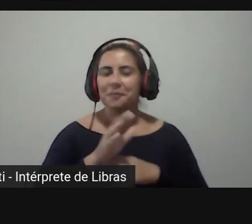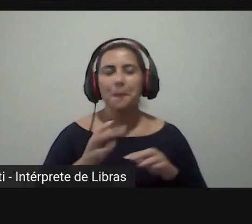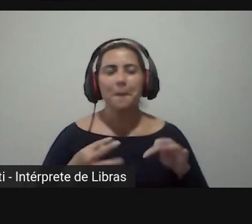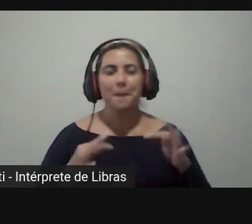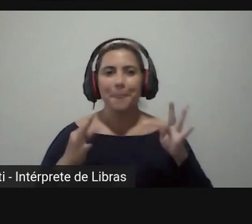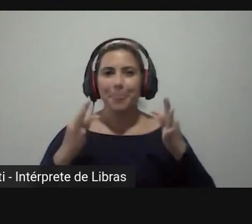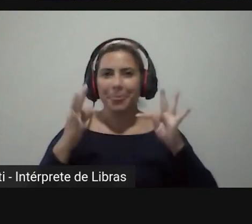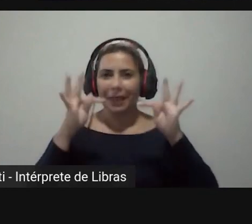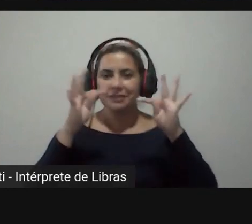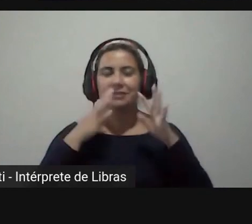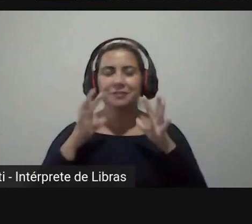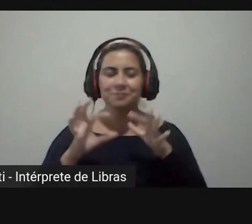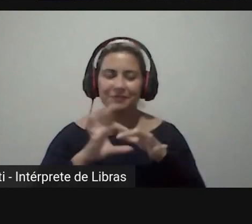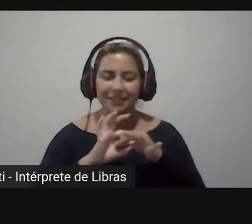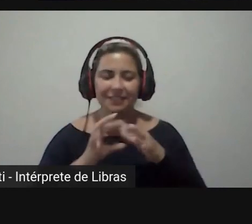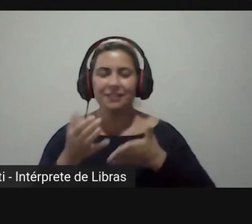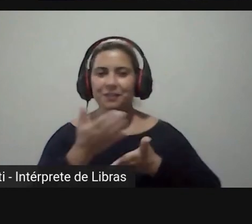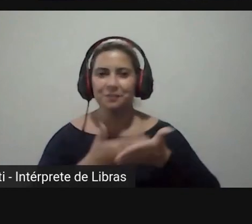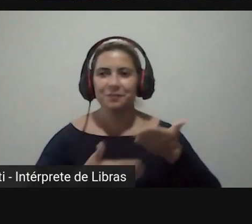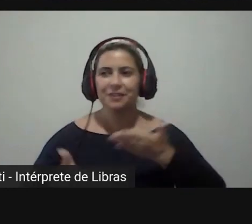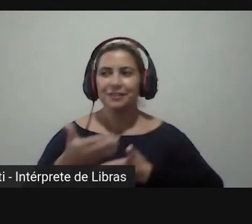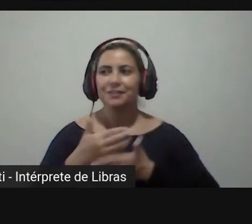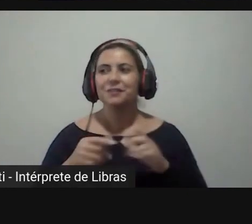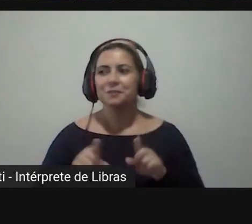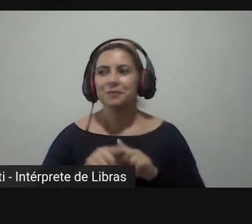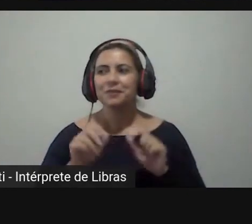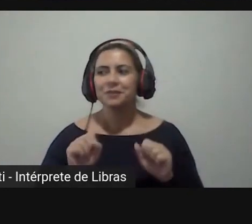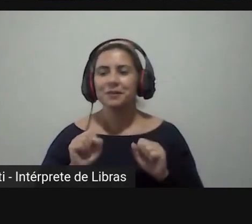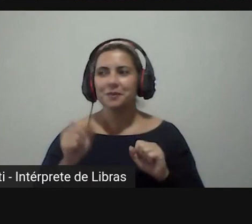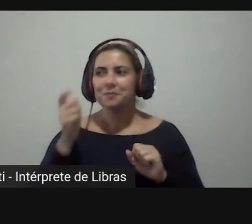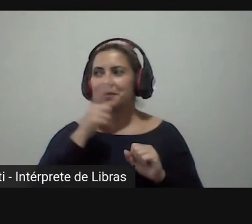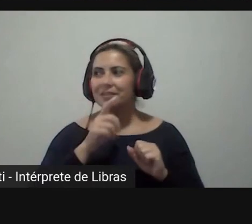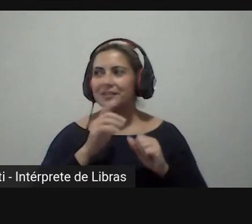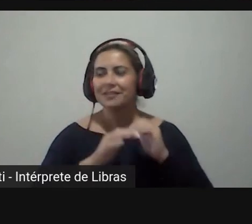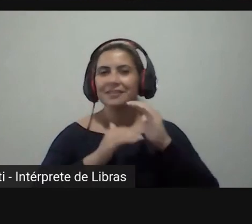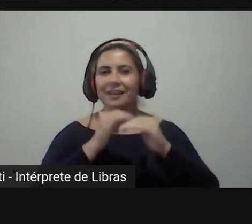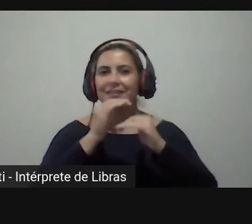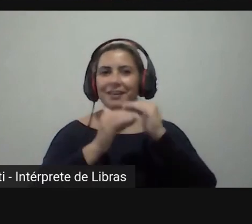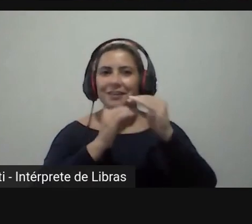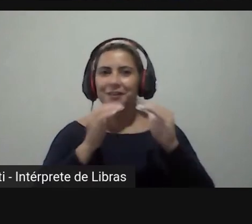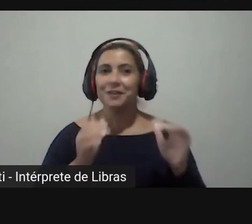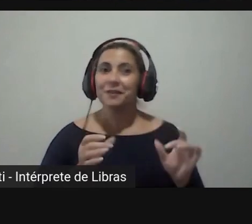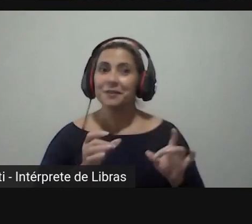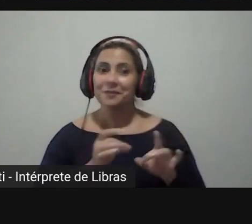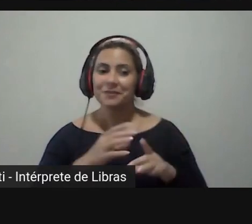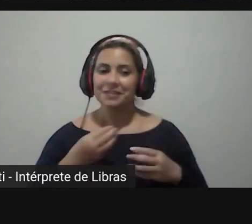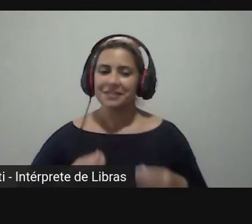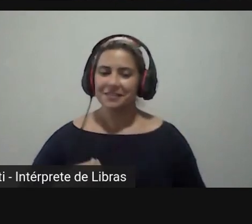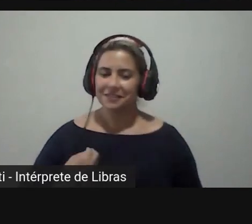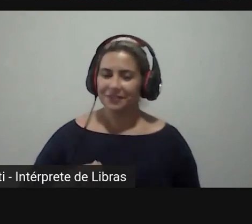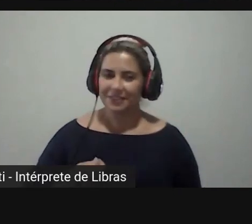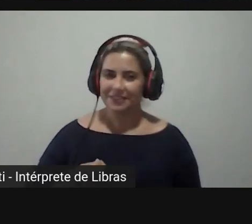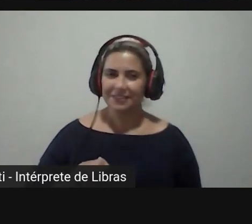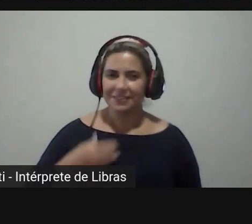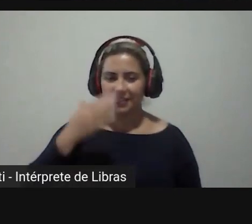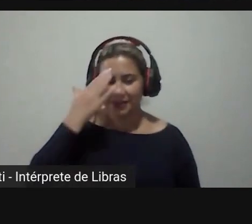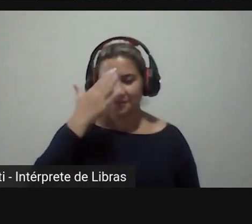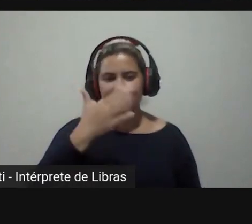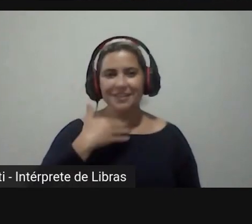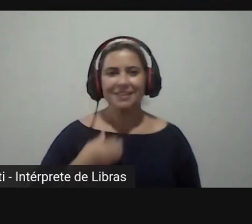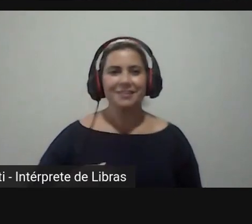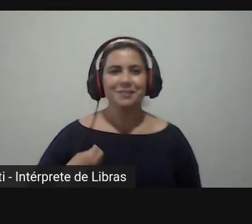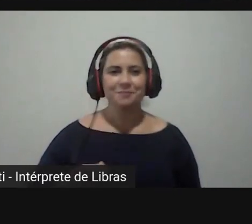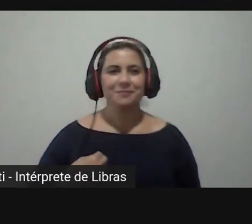uma aliada a outra quem sabe pode ser o avanço da nossa existência muito obrigado por me permitir fazer